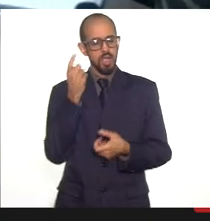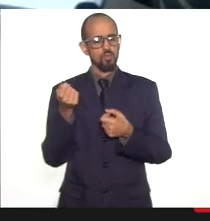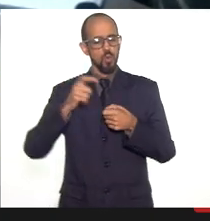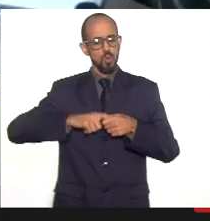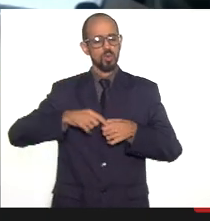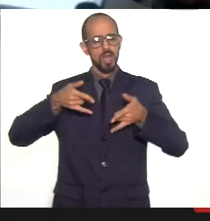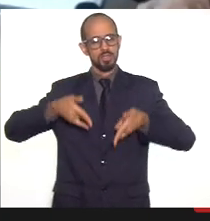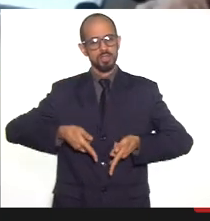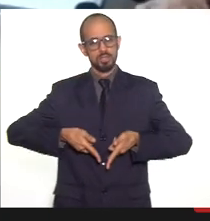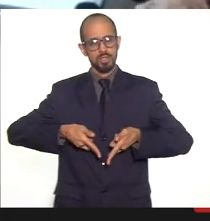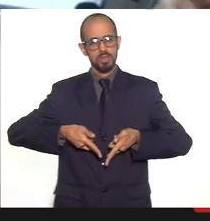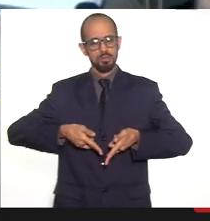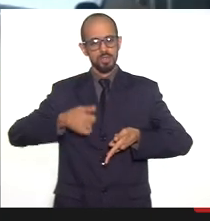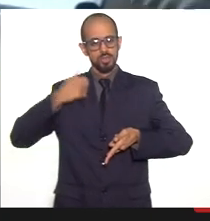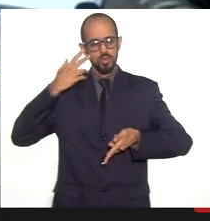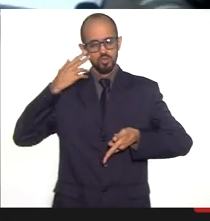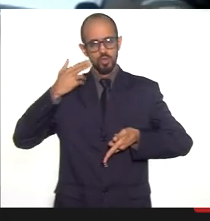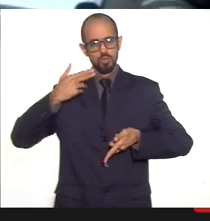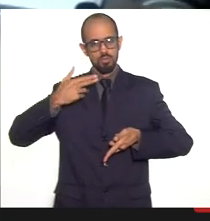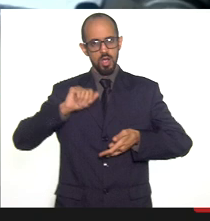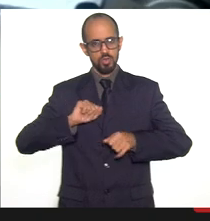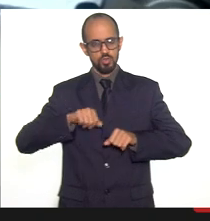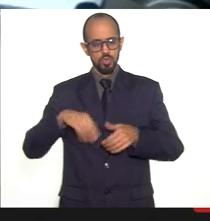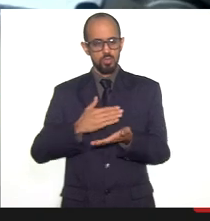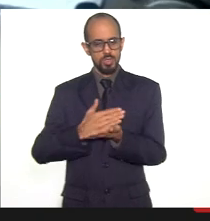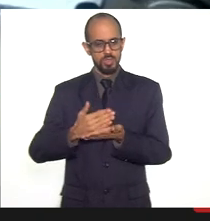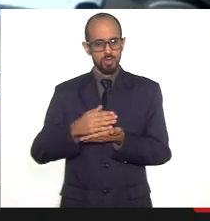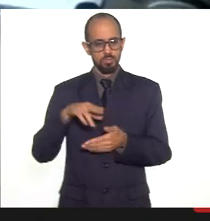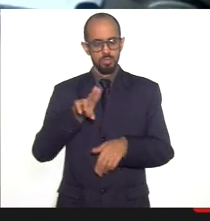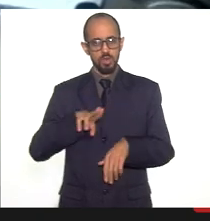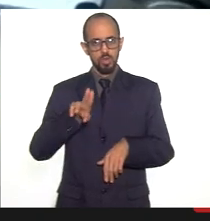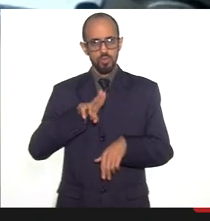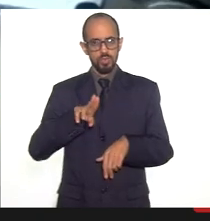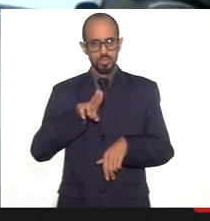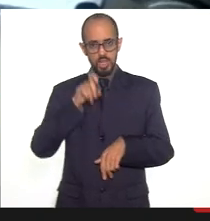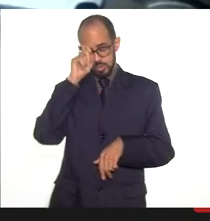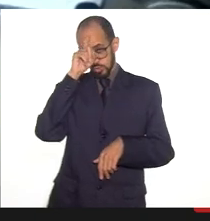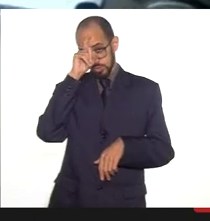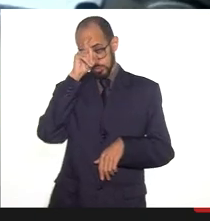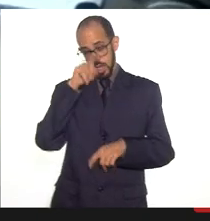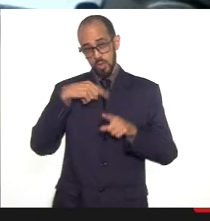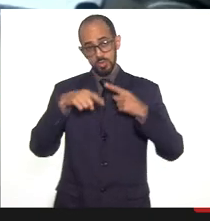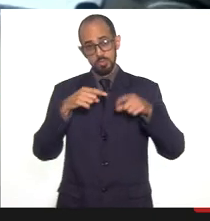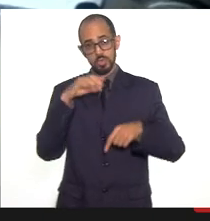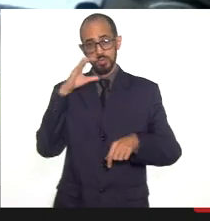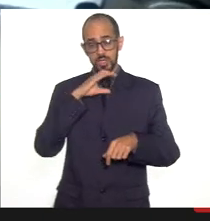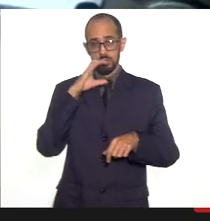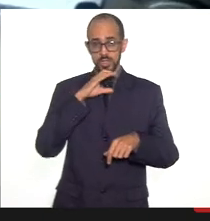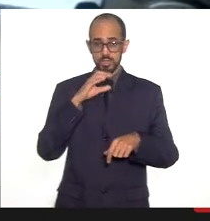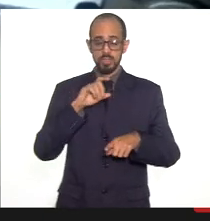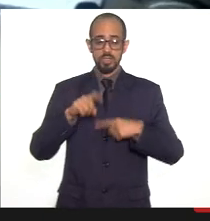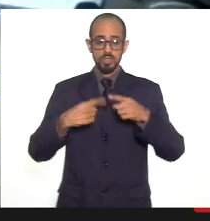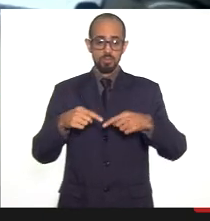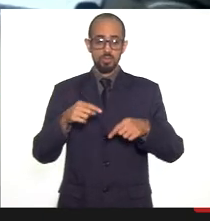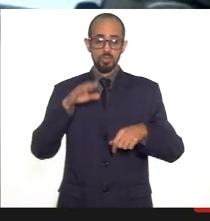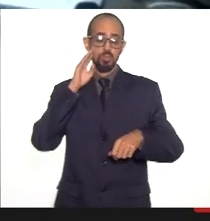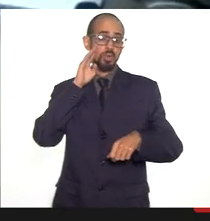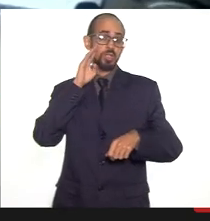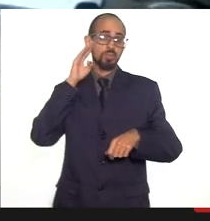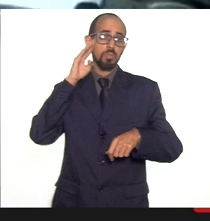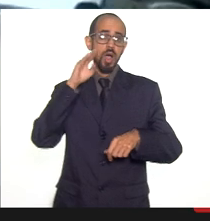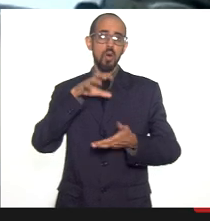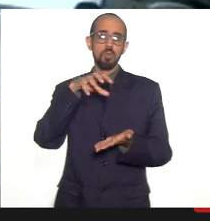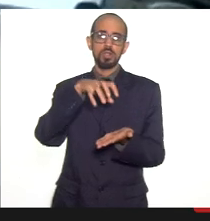operarem, começando pelos hospitais universitários, depois passando pelos hospitais de urgência e deixando prioritariamente aquelas